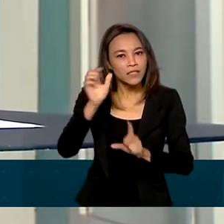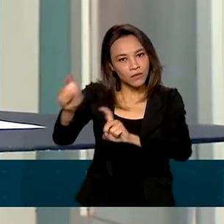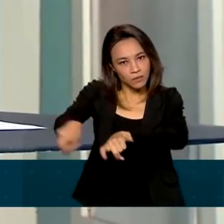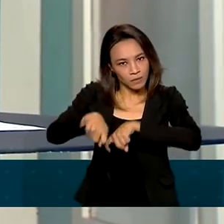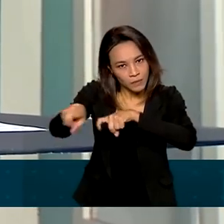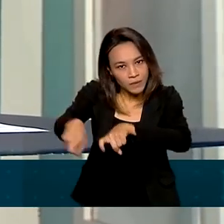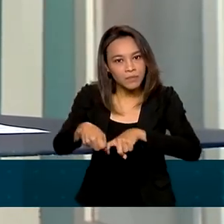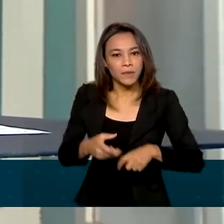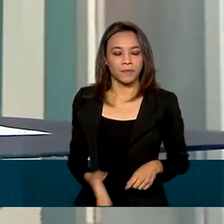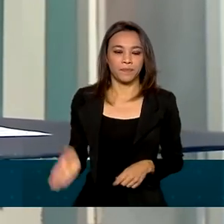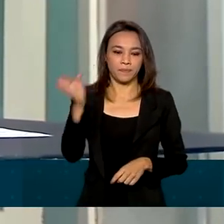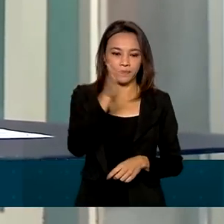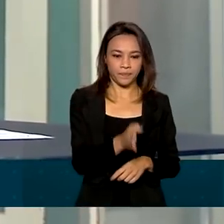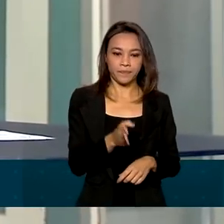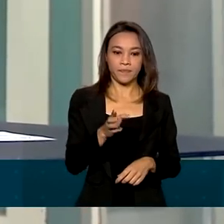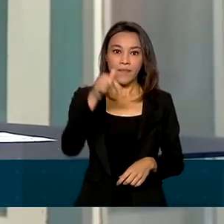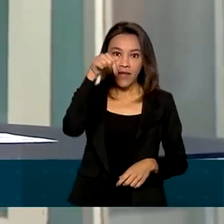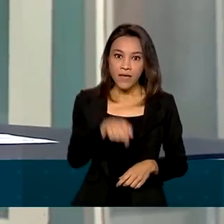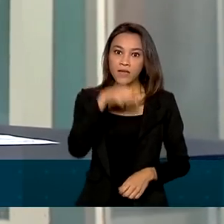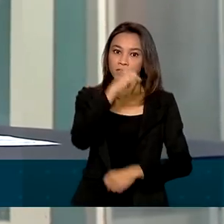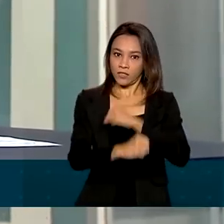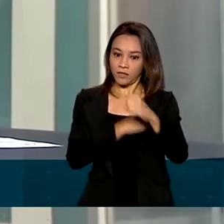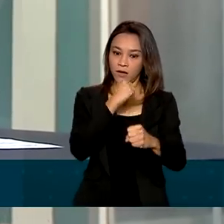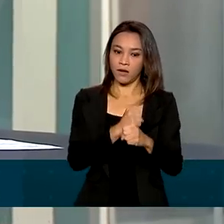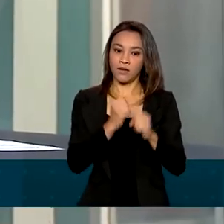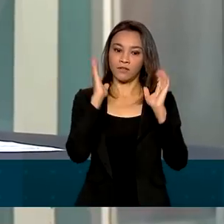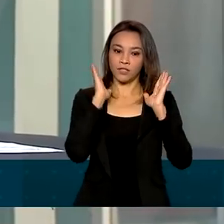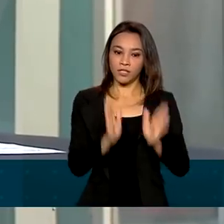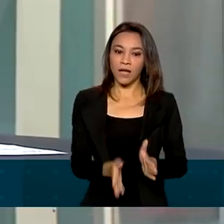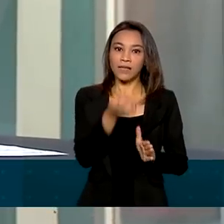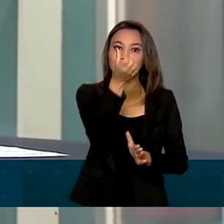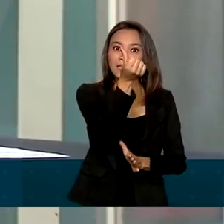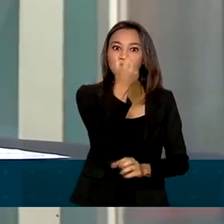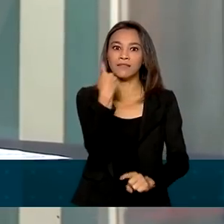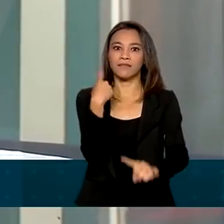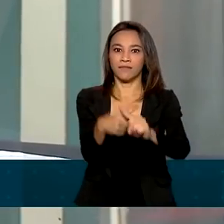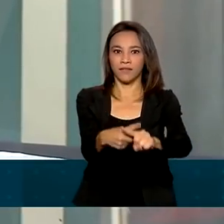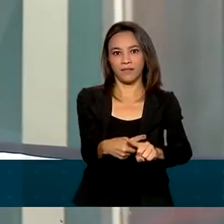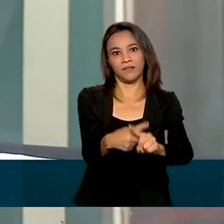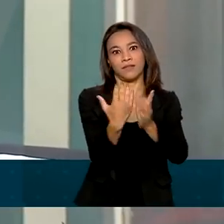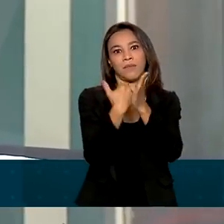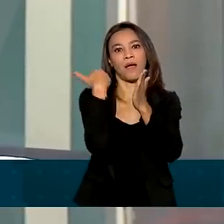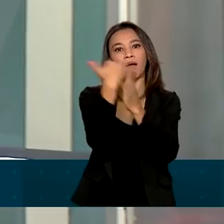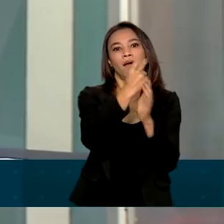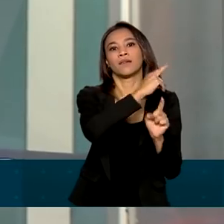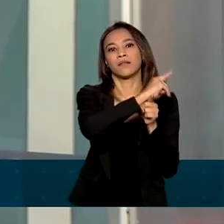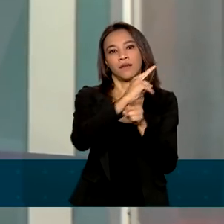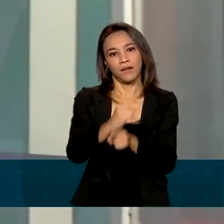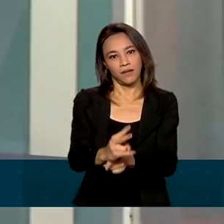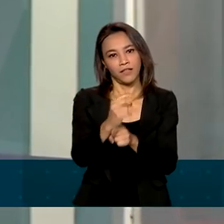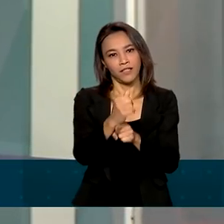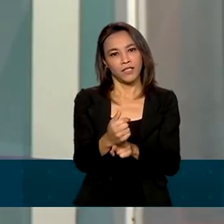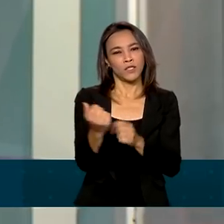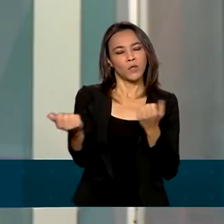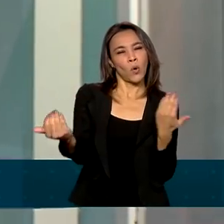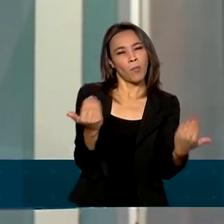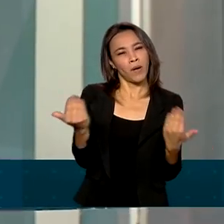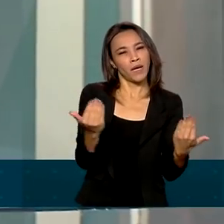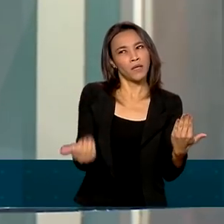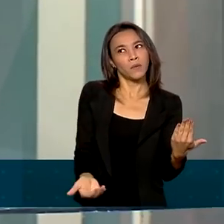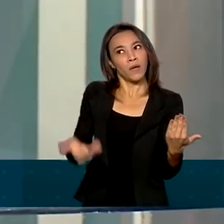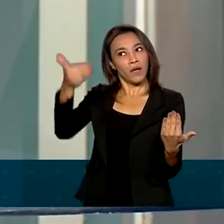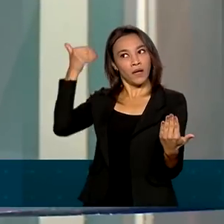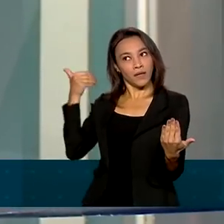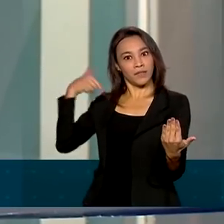ano, nós já fizemos seis vezes mais crédito do que tinha quando nós assumimos, mas